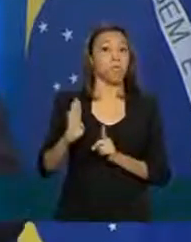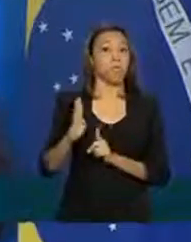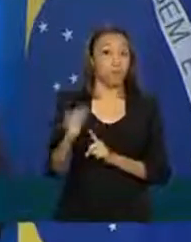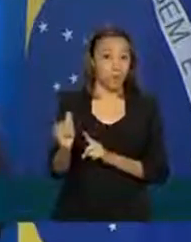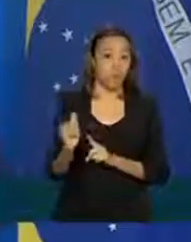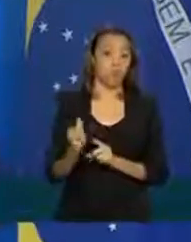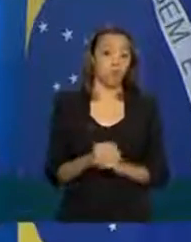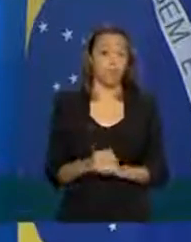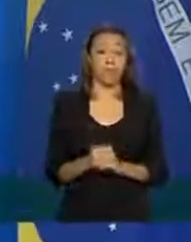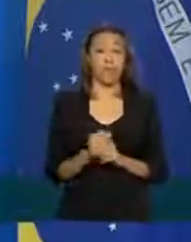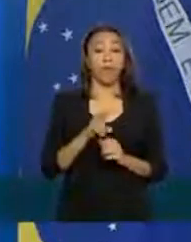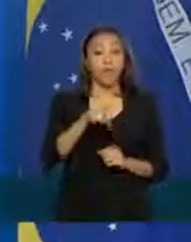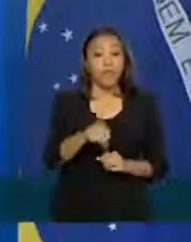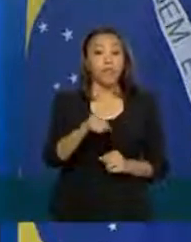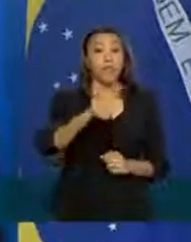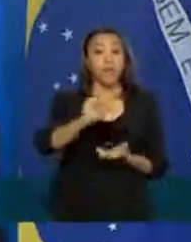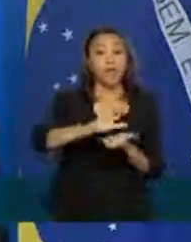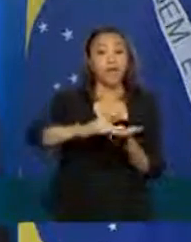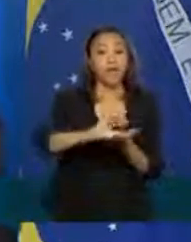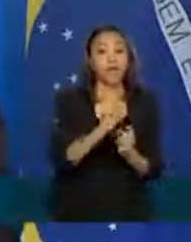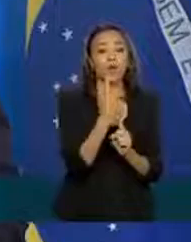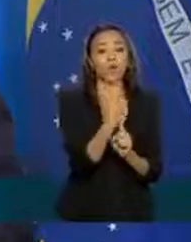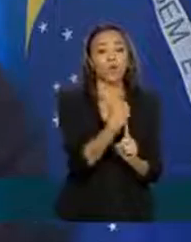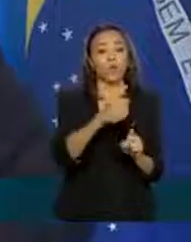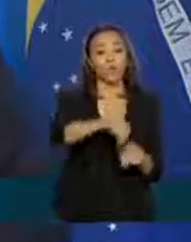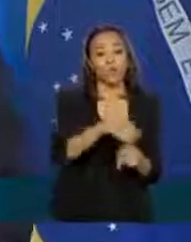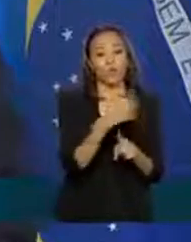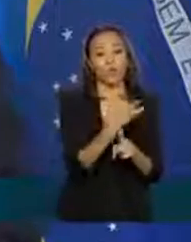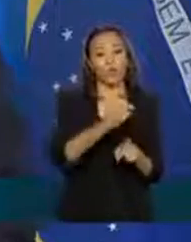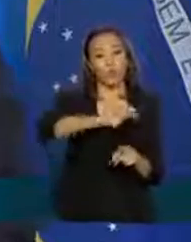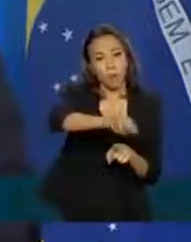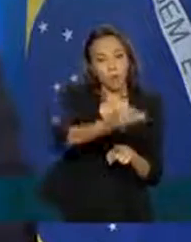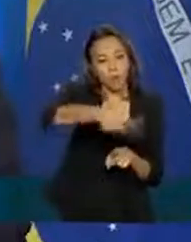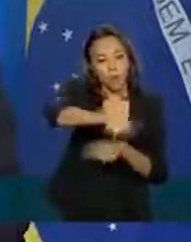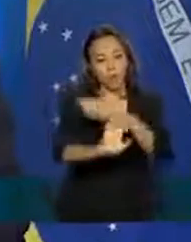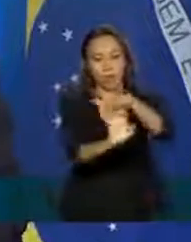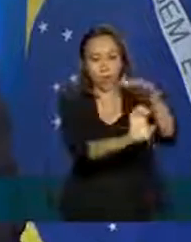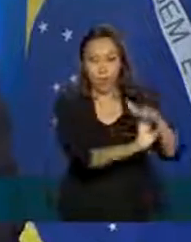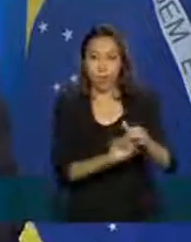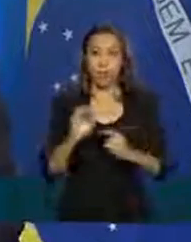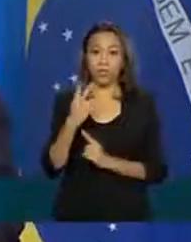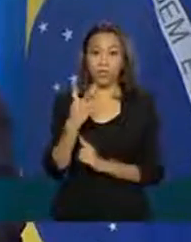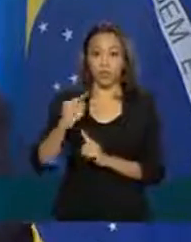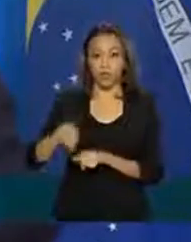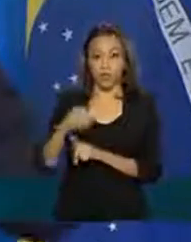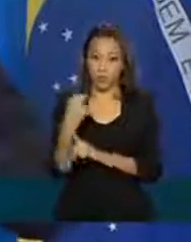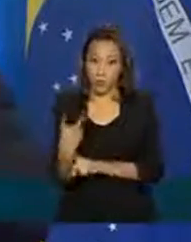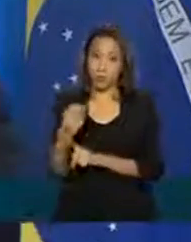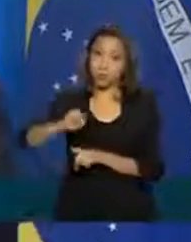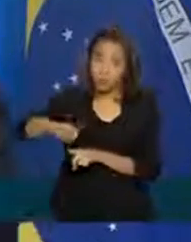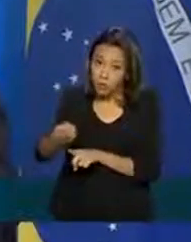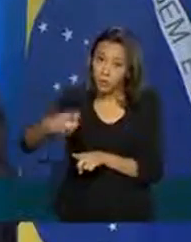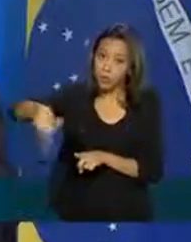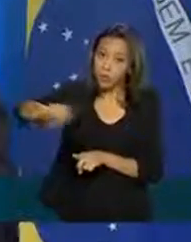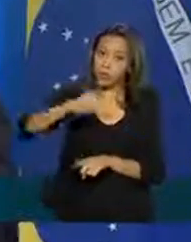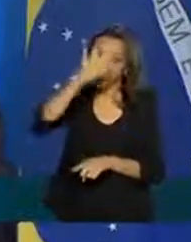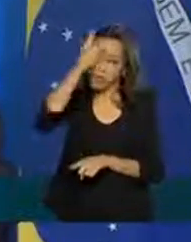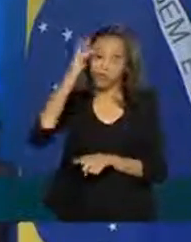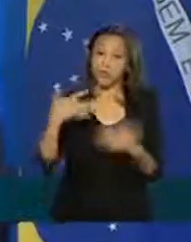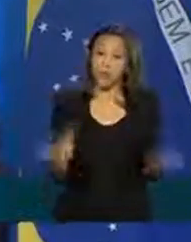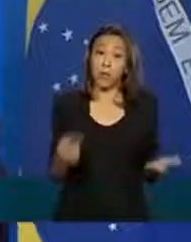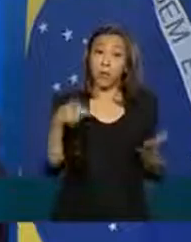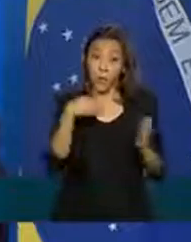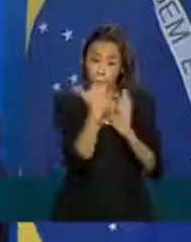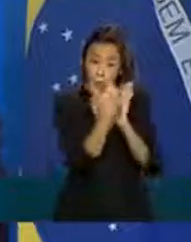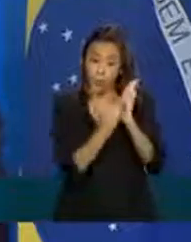Isso vai beneficiar 1,4 milhões de empresas, 12,2 milhões de pessoas. O programa é